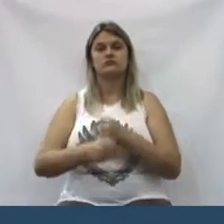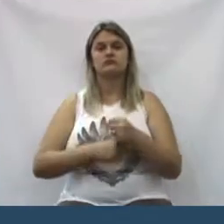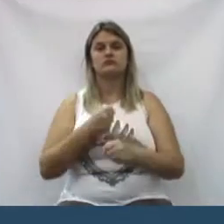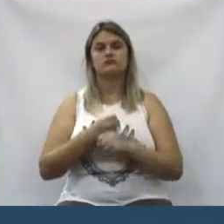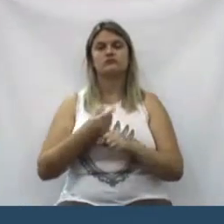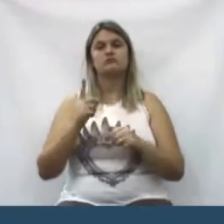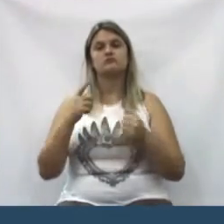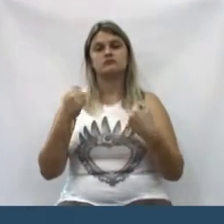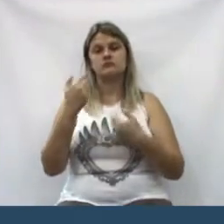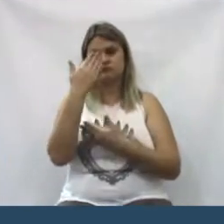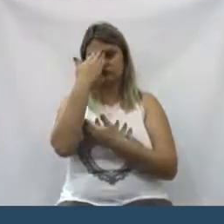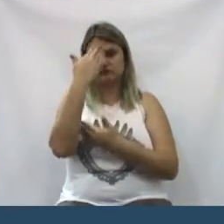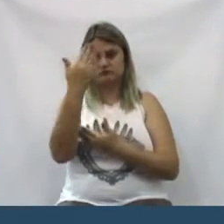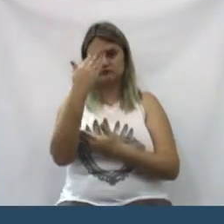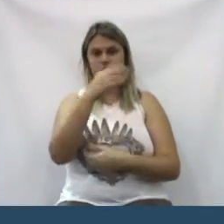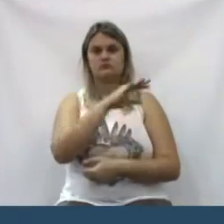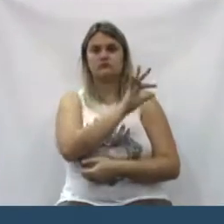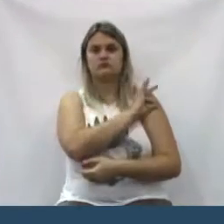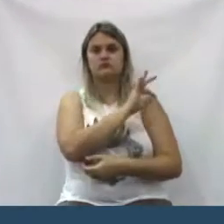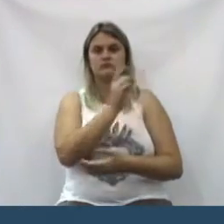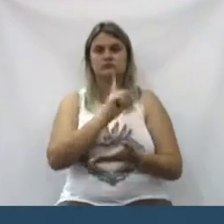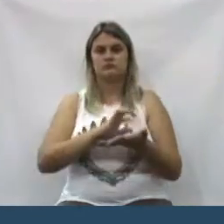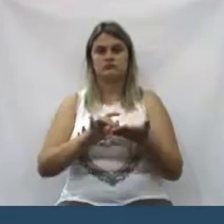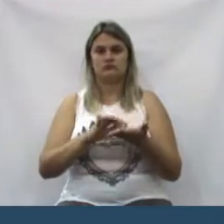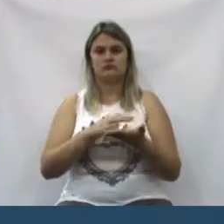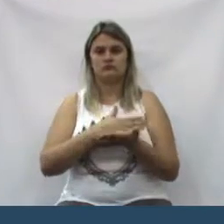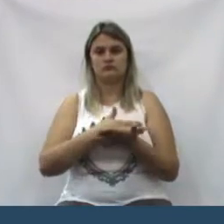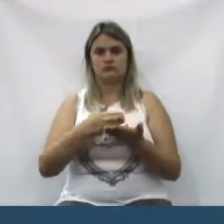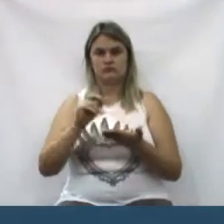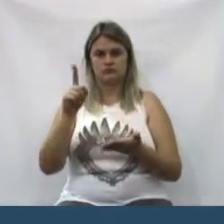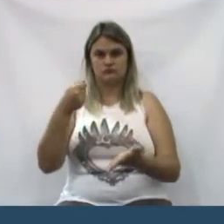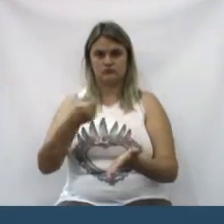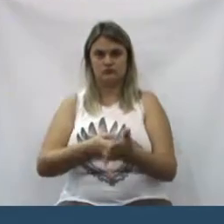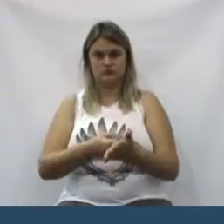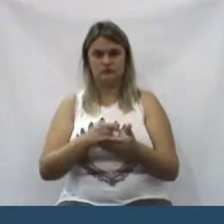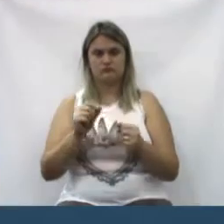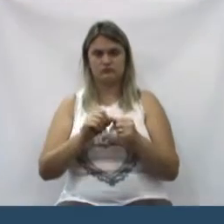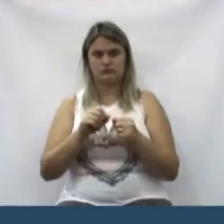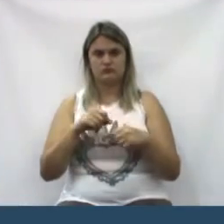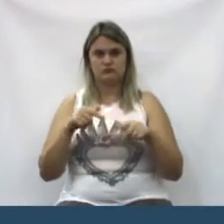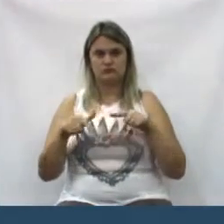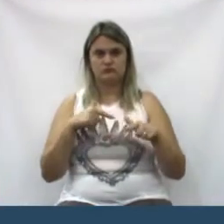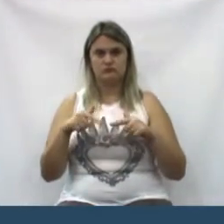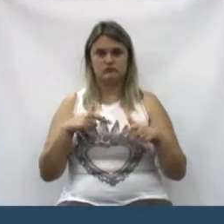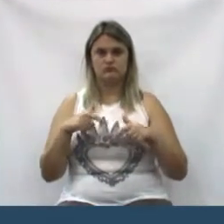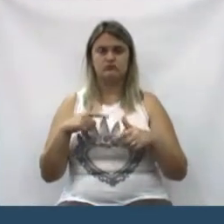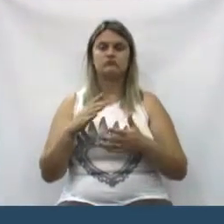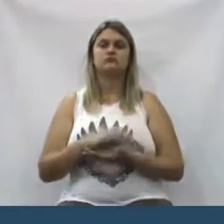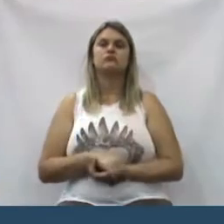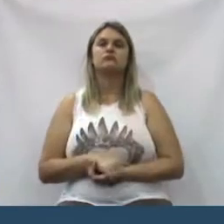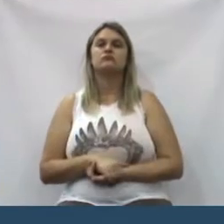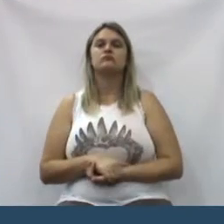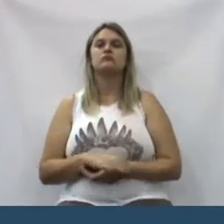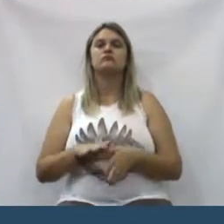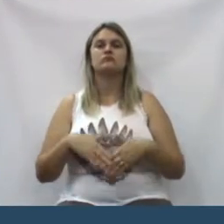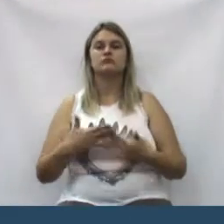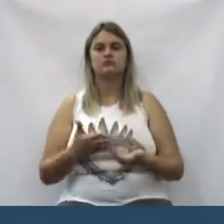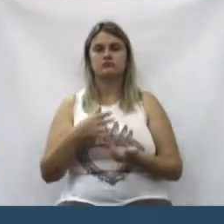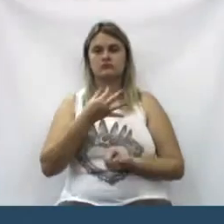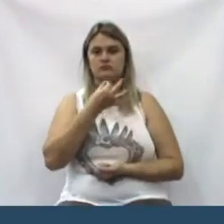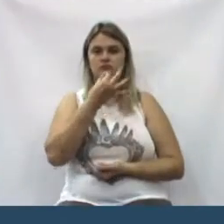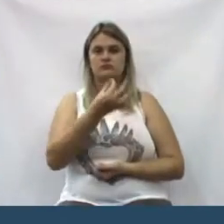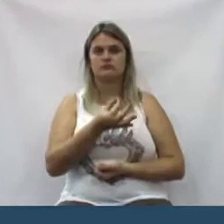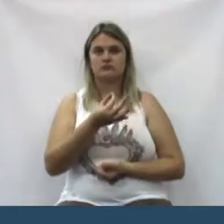mas acho que não precisamos também agradecer nem ao prefeito, nem secretário, por eles terem começado, porque é obrigação deles também fazer esse trabalho, né, Moisés. Então, acho